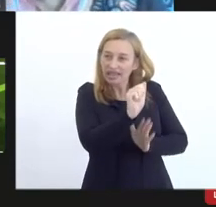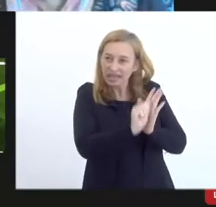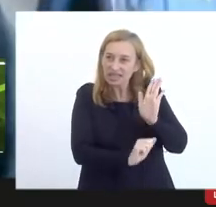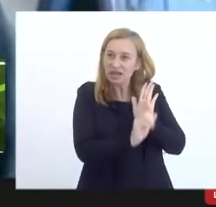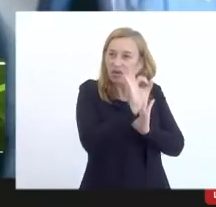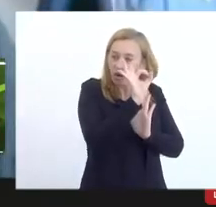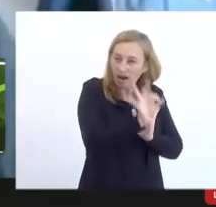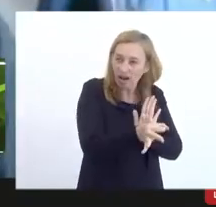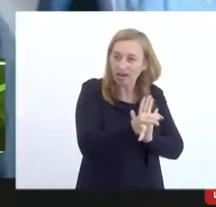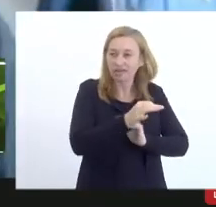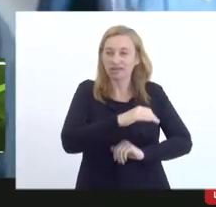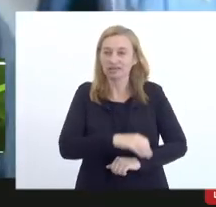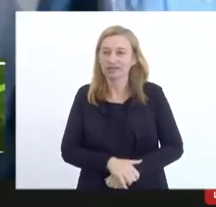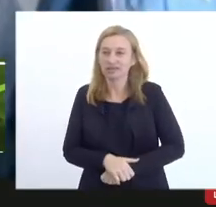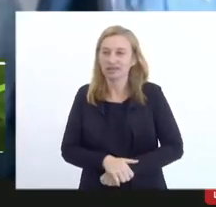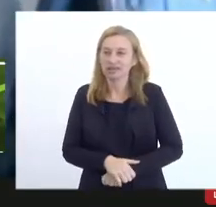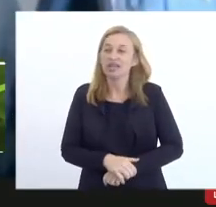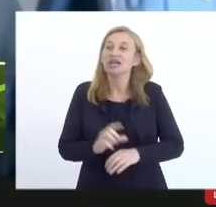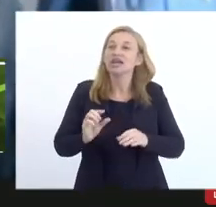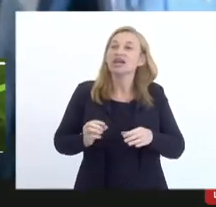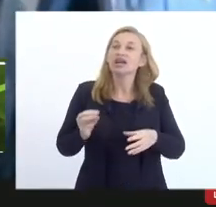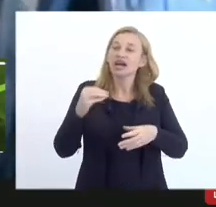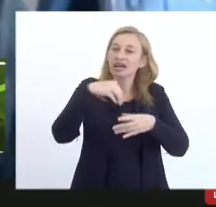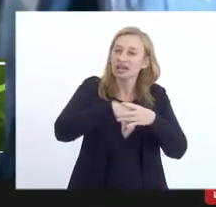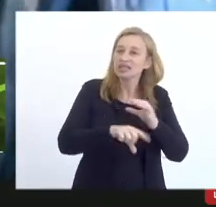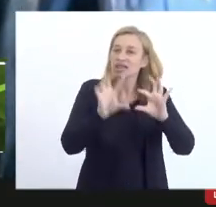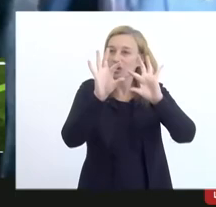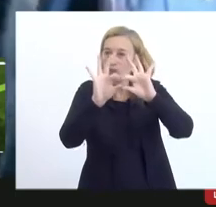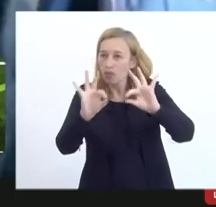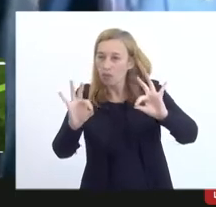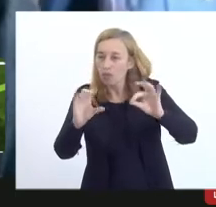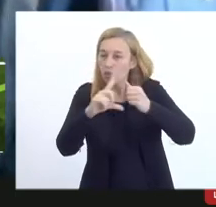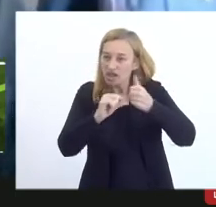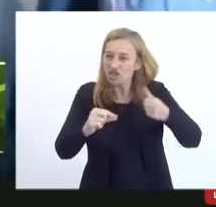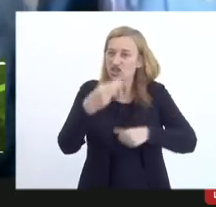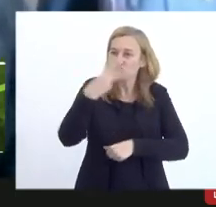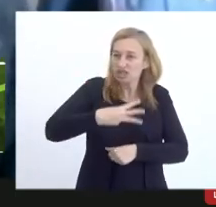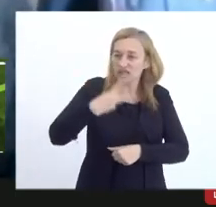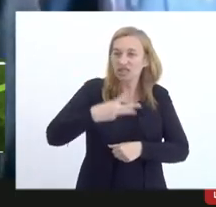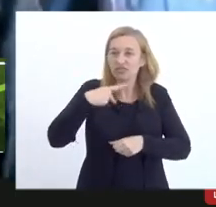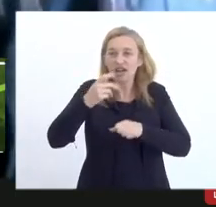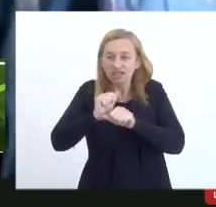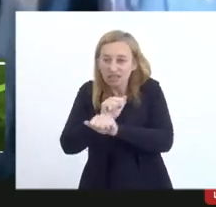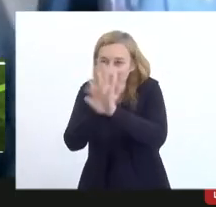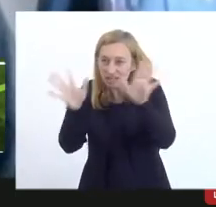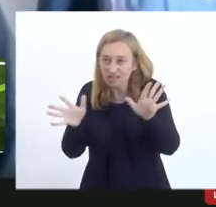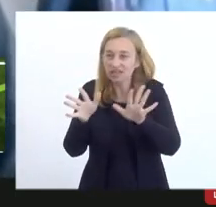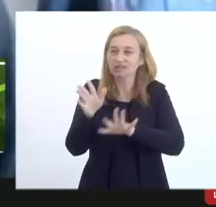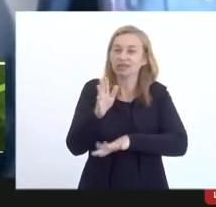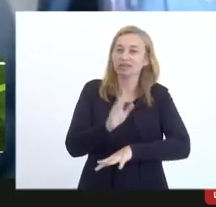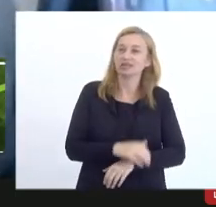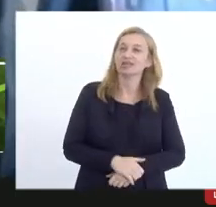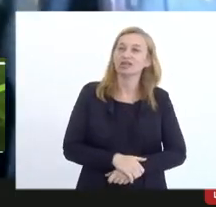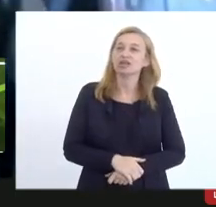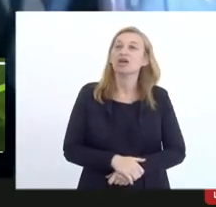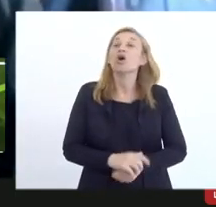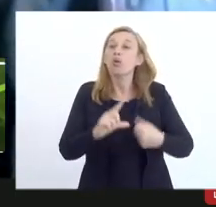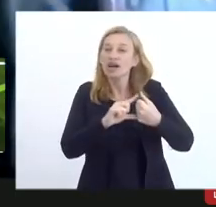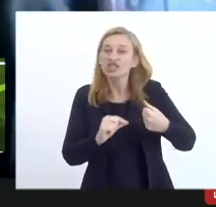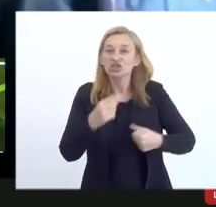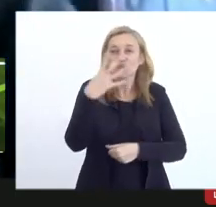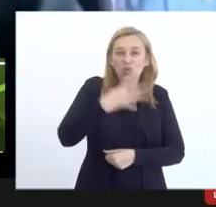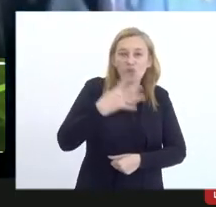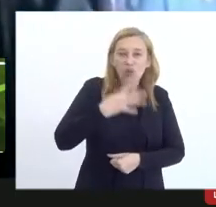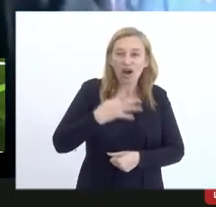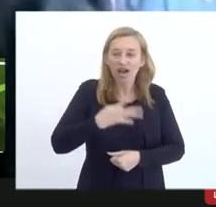de Lerim, acrescente um artigo terceiro falando da transparência PRIM. O artigo quarto